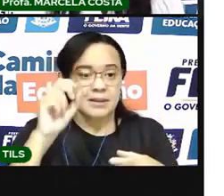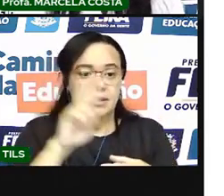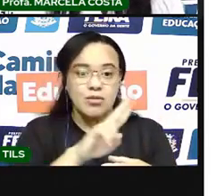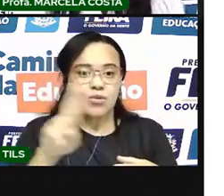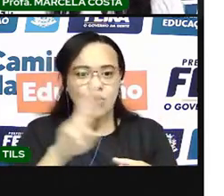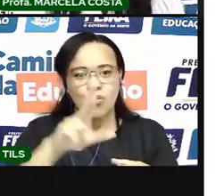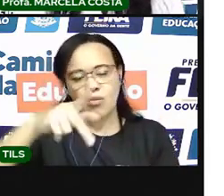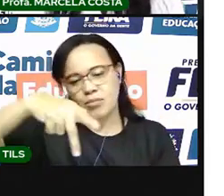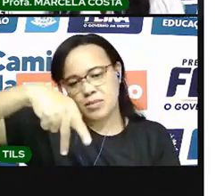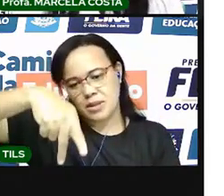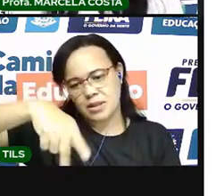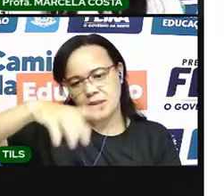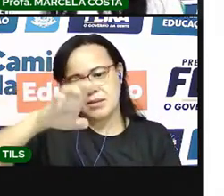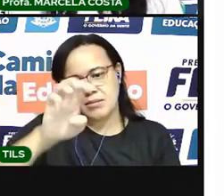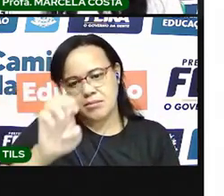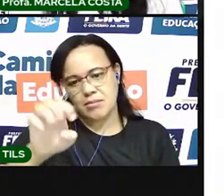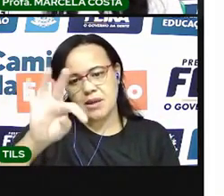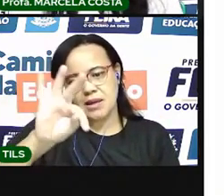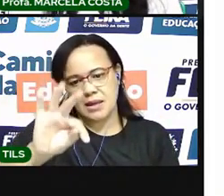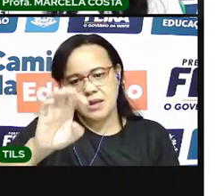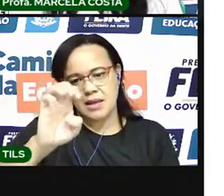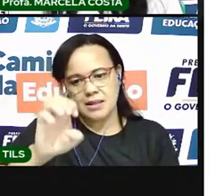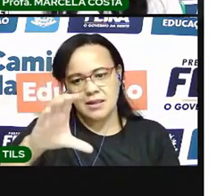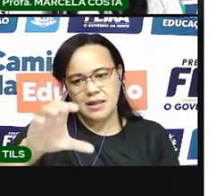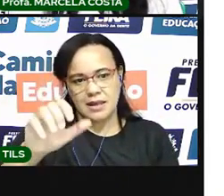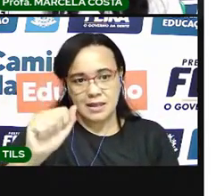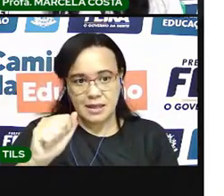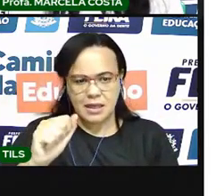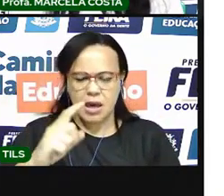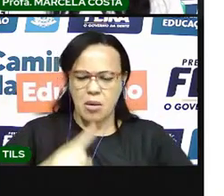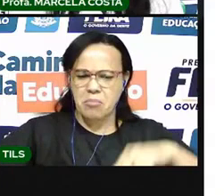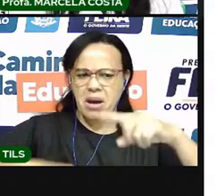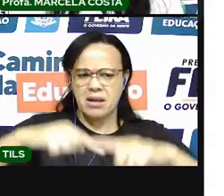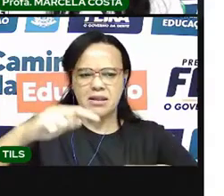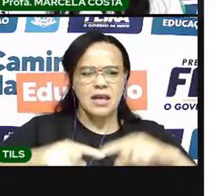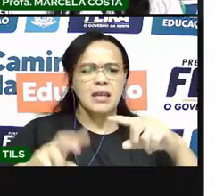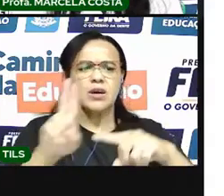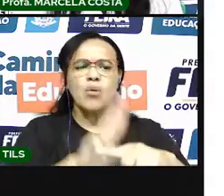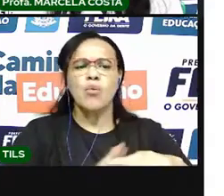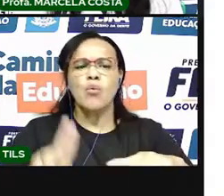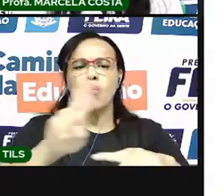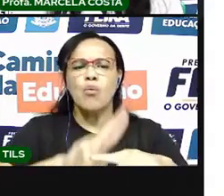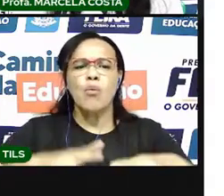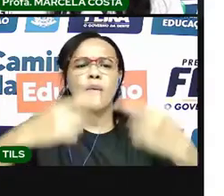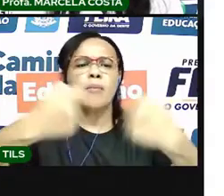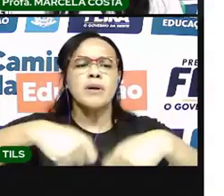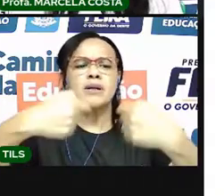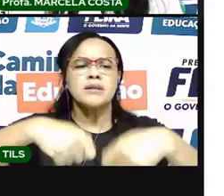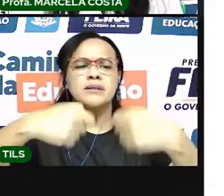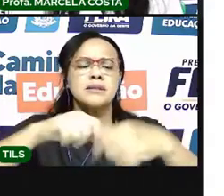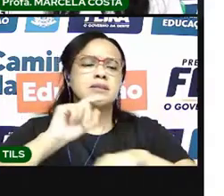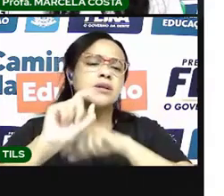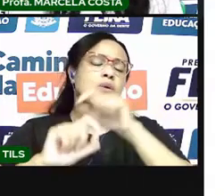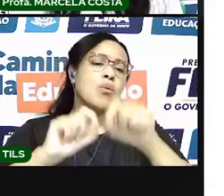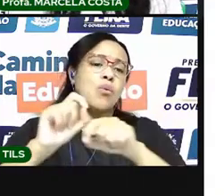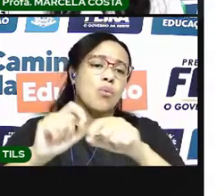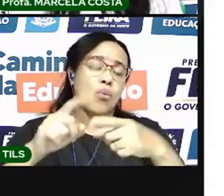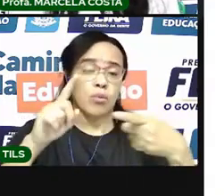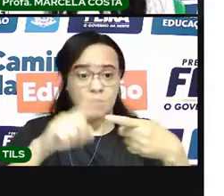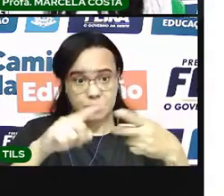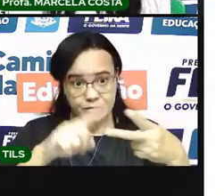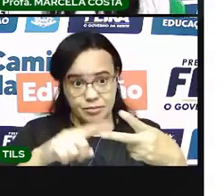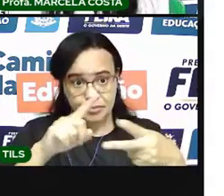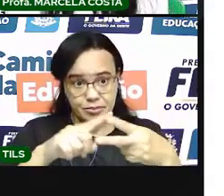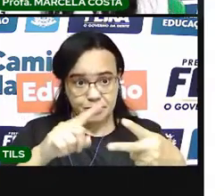Peteca. Aí vem aqui o material que a gente vai precisar usar. Duas